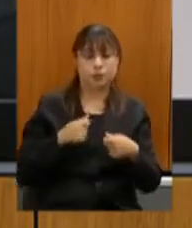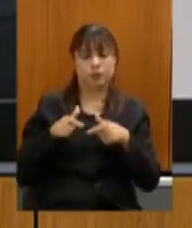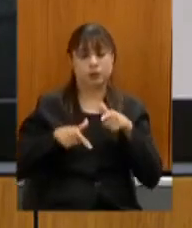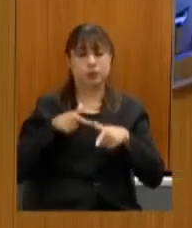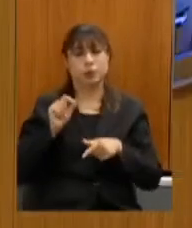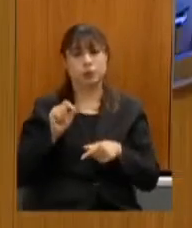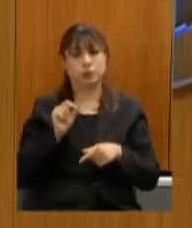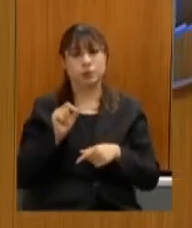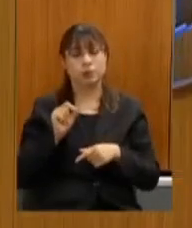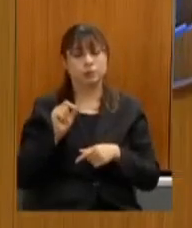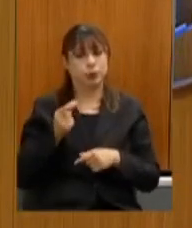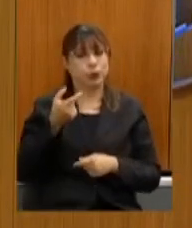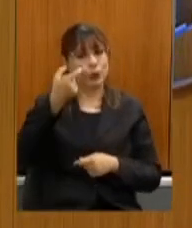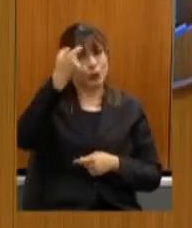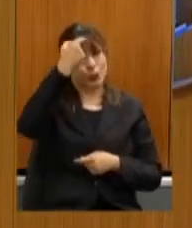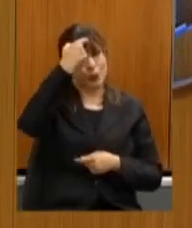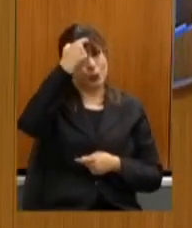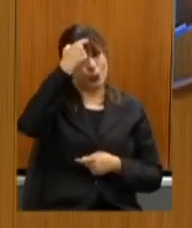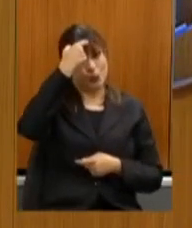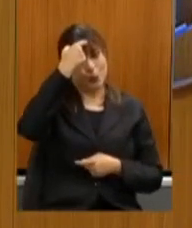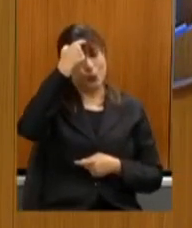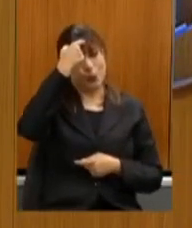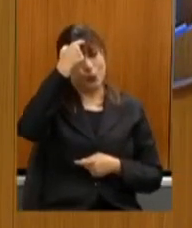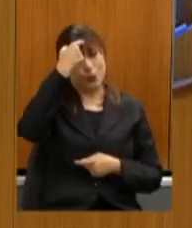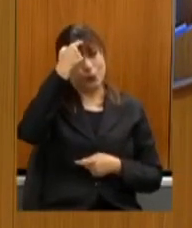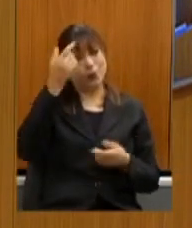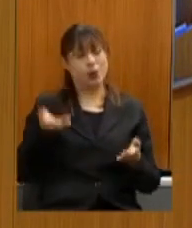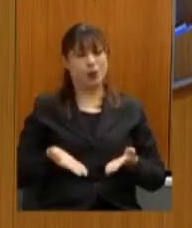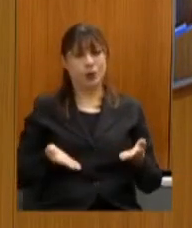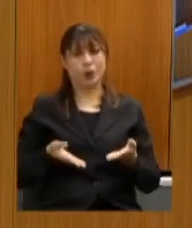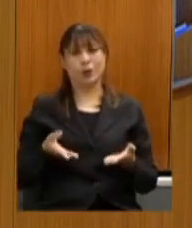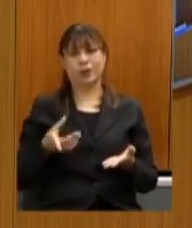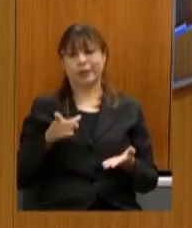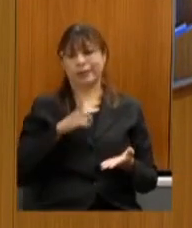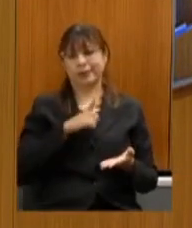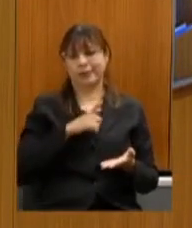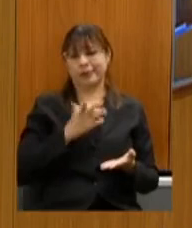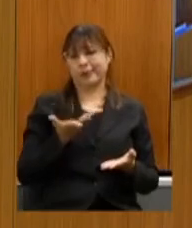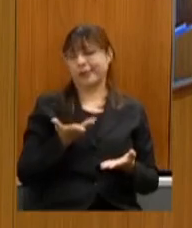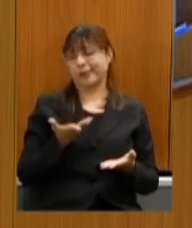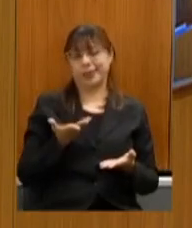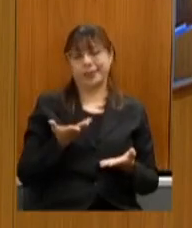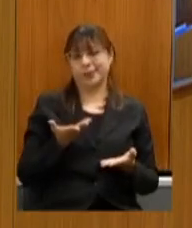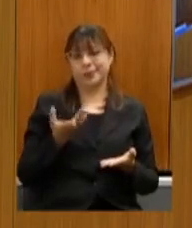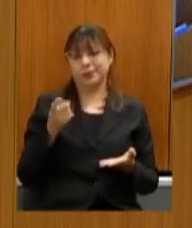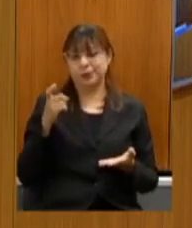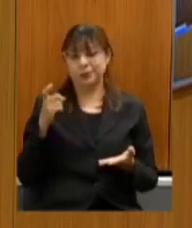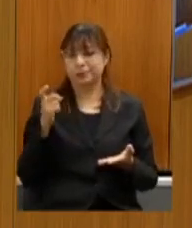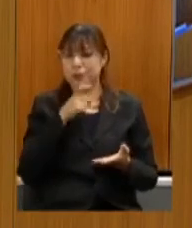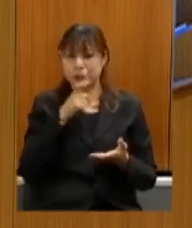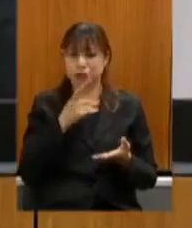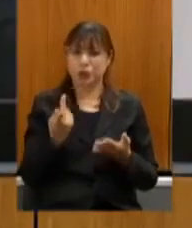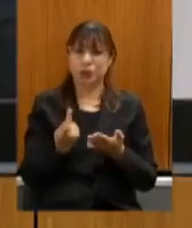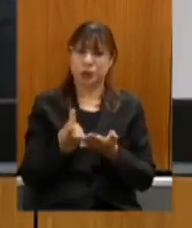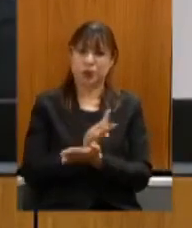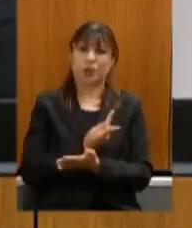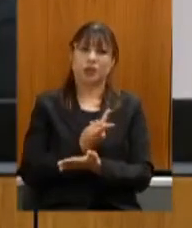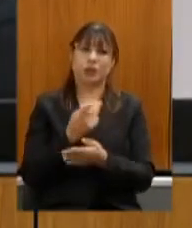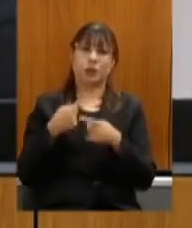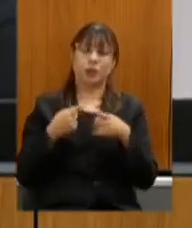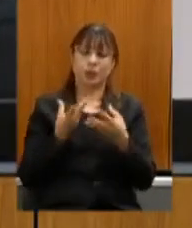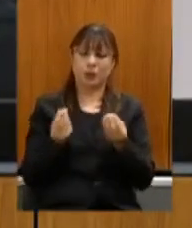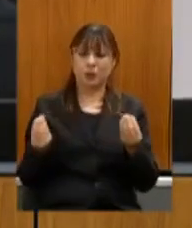questão da conscientização hoje nós temos um tabu a ser quebrado porque muitas empresas muitos